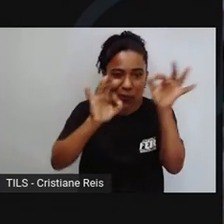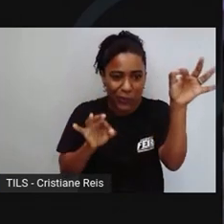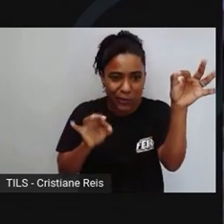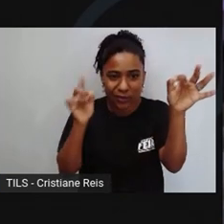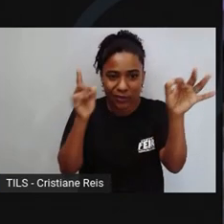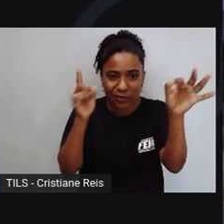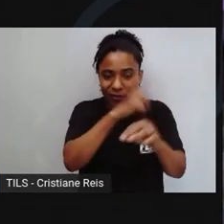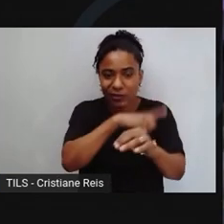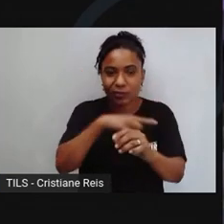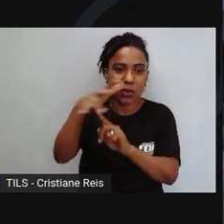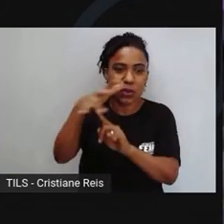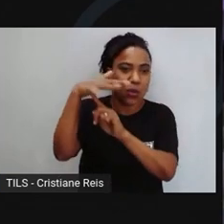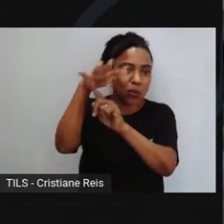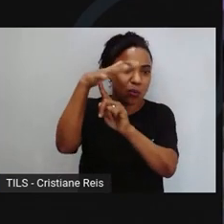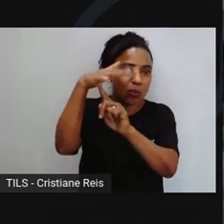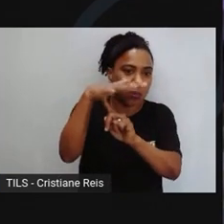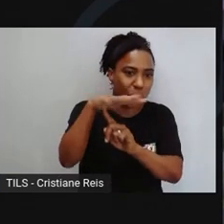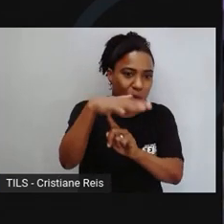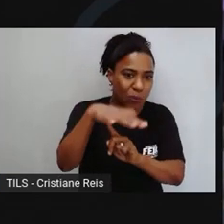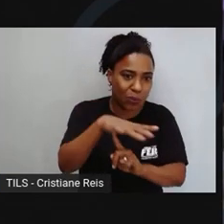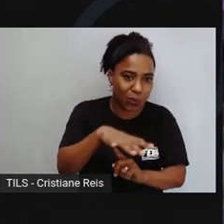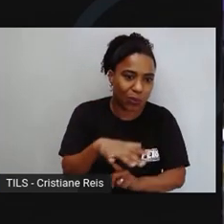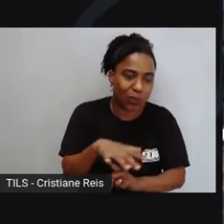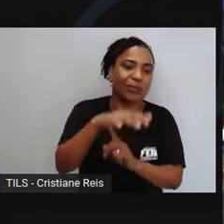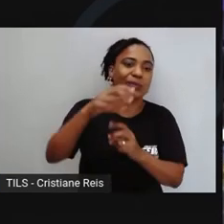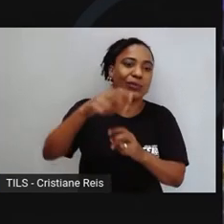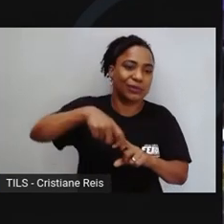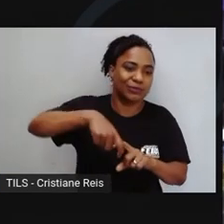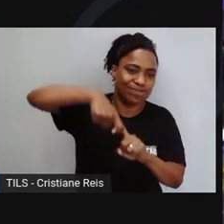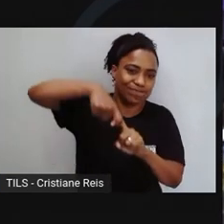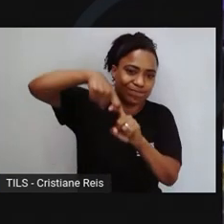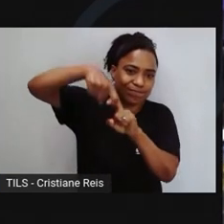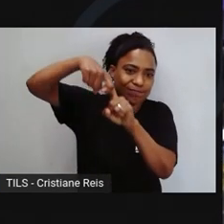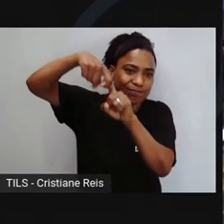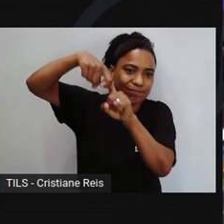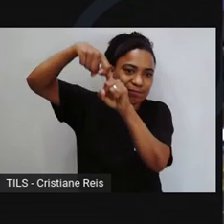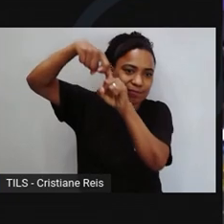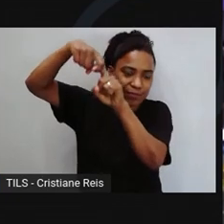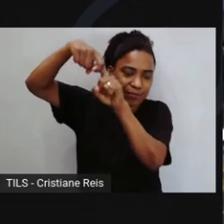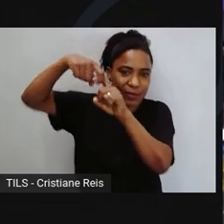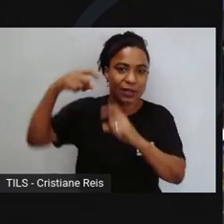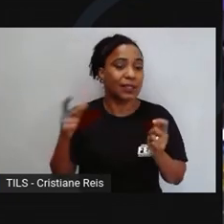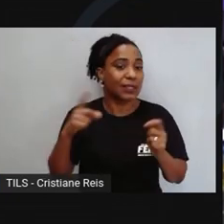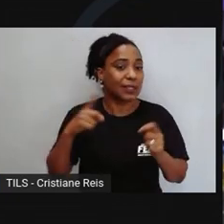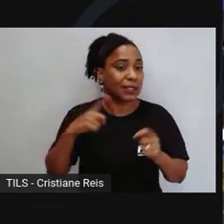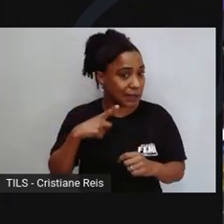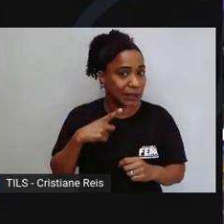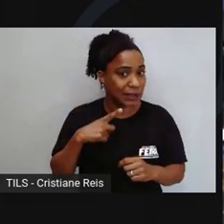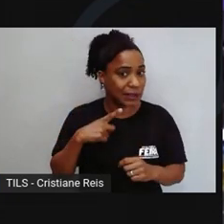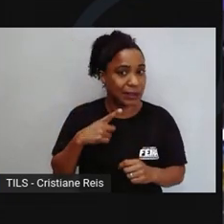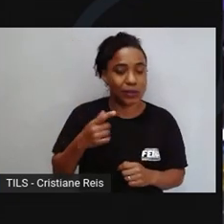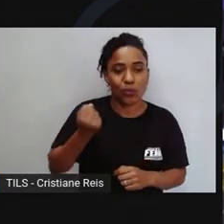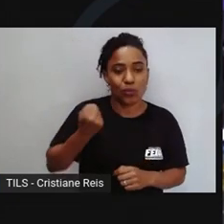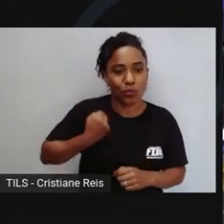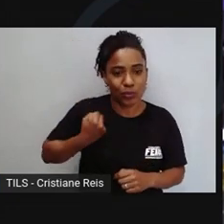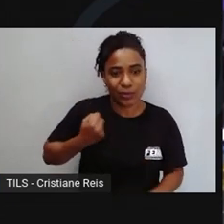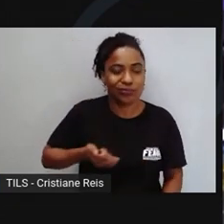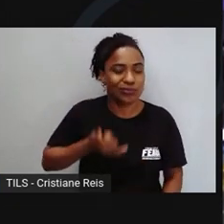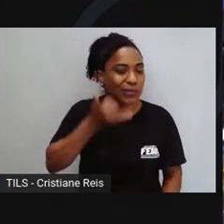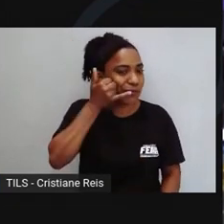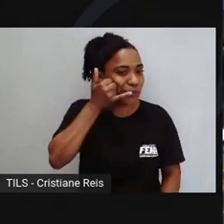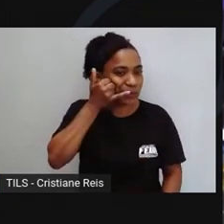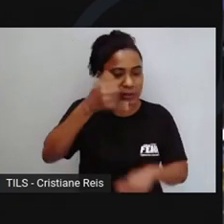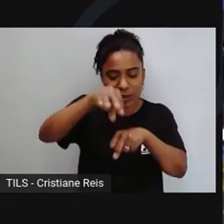quer saber o que fazer no momento que você sofreu um acidente do animal peçonhento? Existe um telefone do Centro de Controle de Envenenamentos. É lá que eles vão te orientar